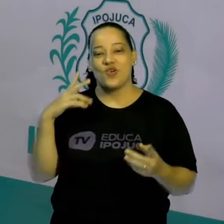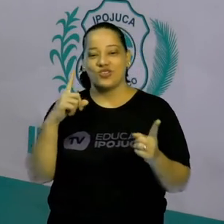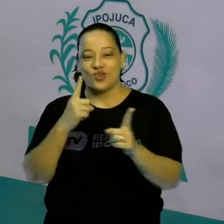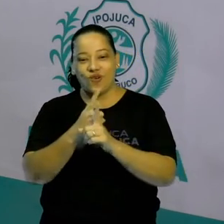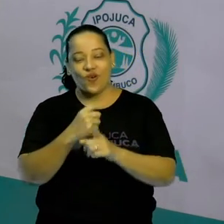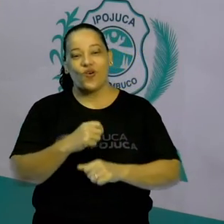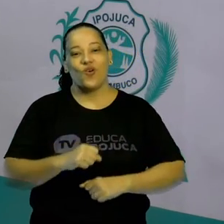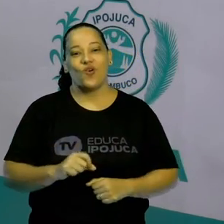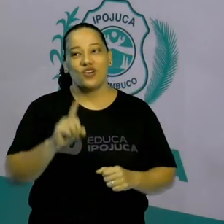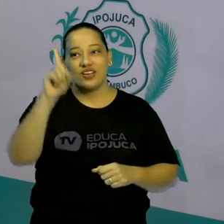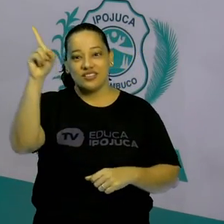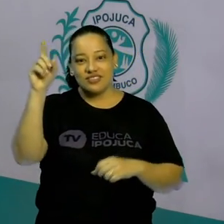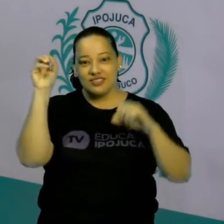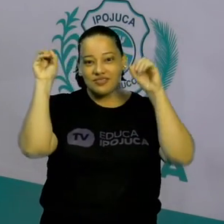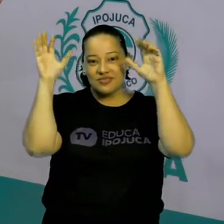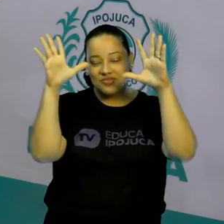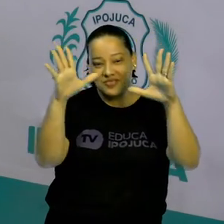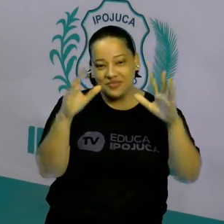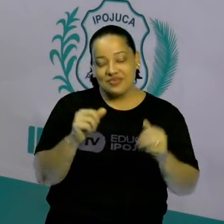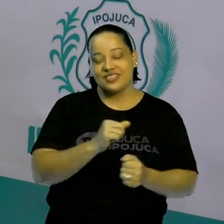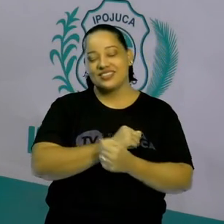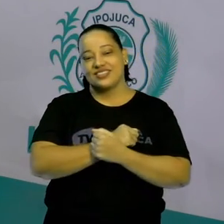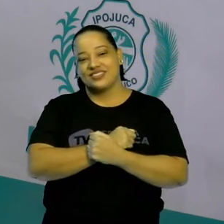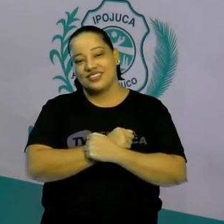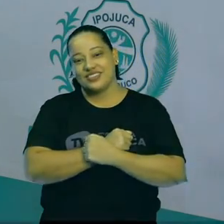Fiquem com Deus e um abraço.